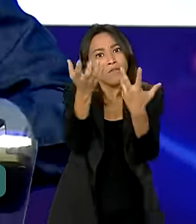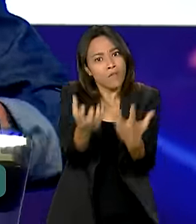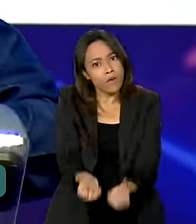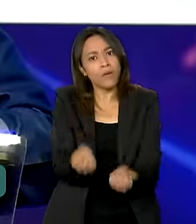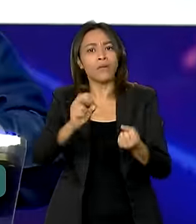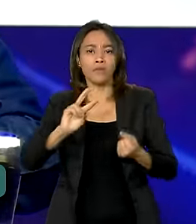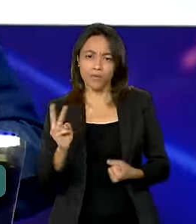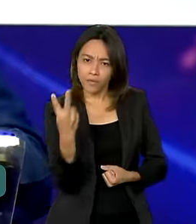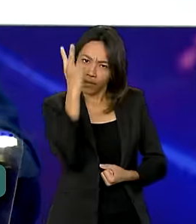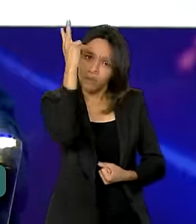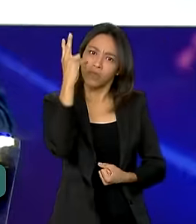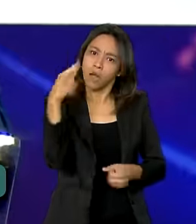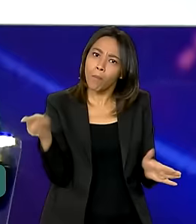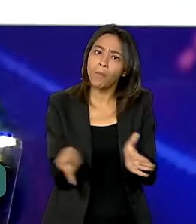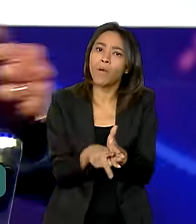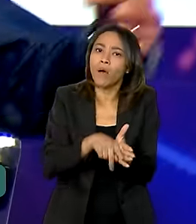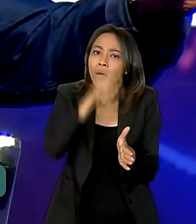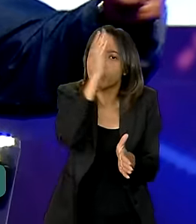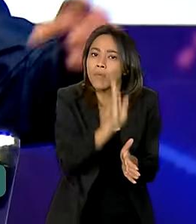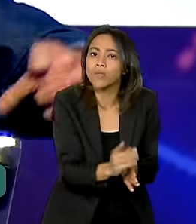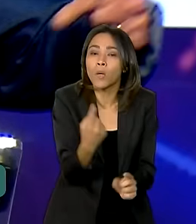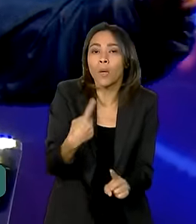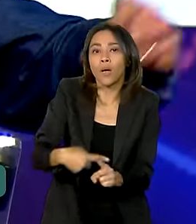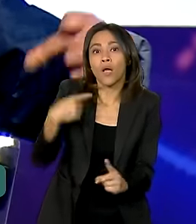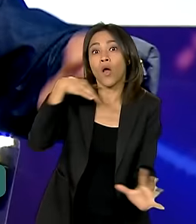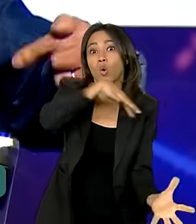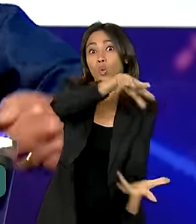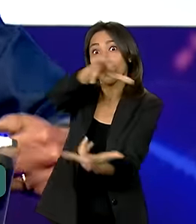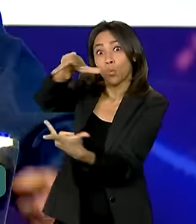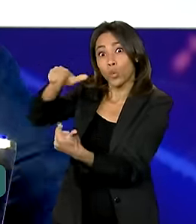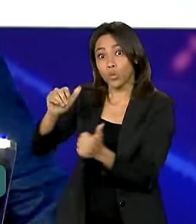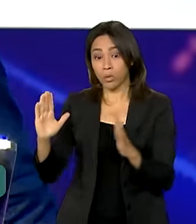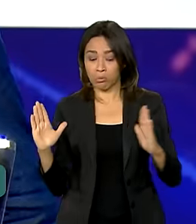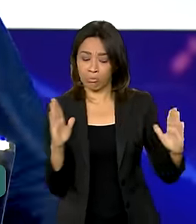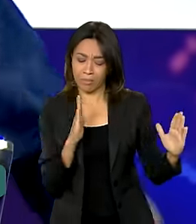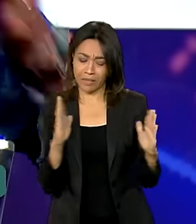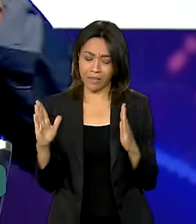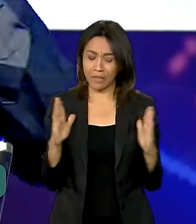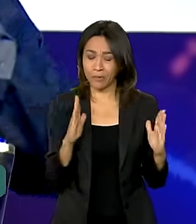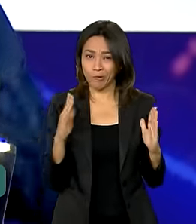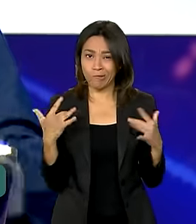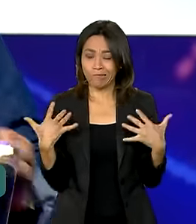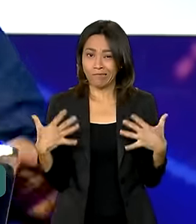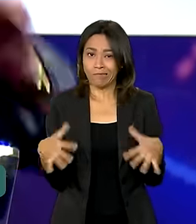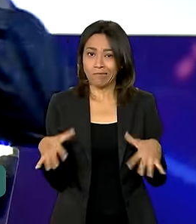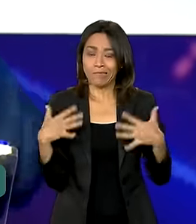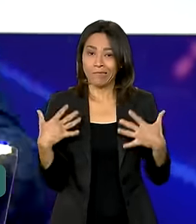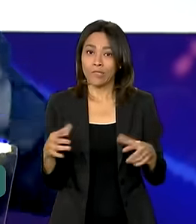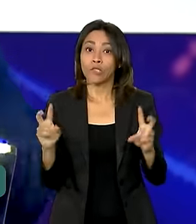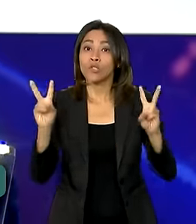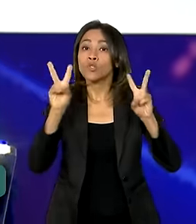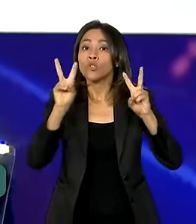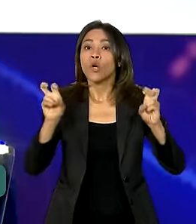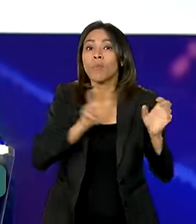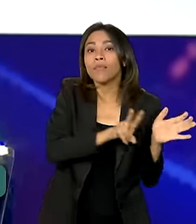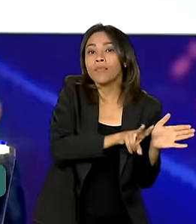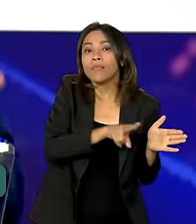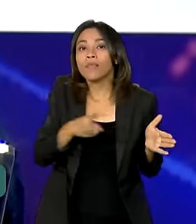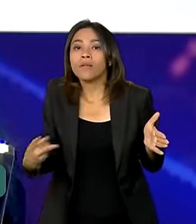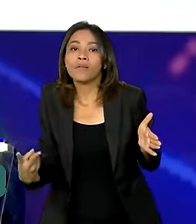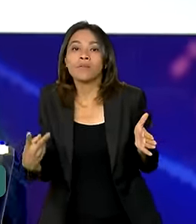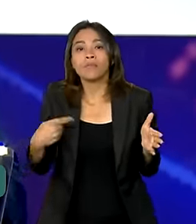as coisas que nós temos, porque o mundo está passando por uma fase hoje que é a questão da transição